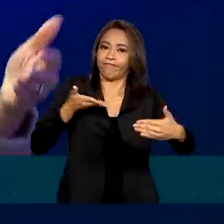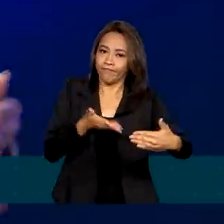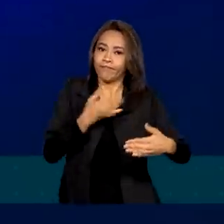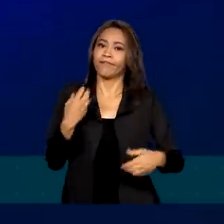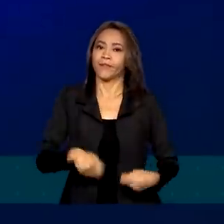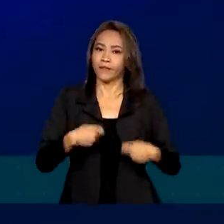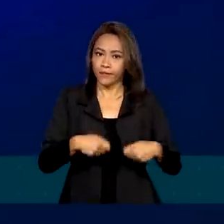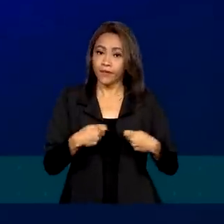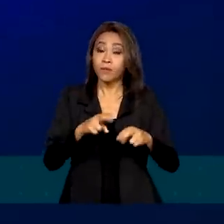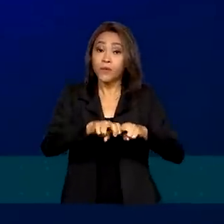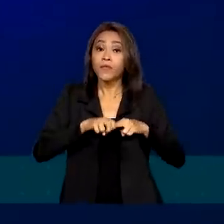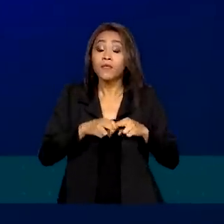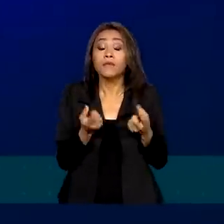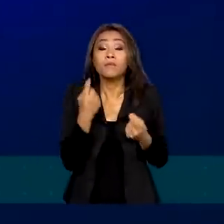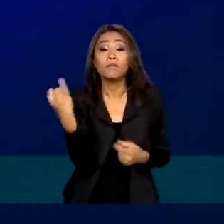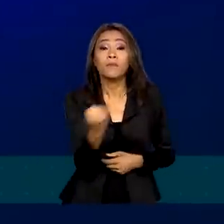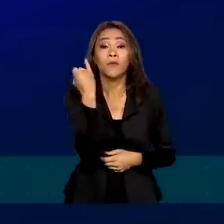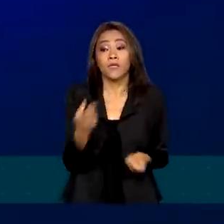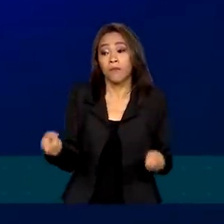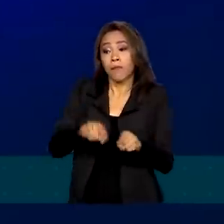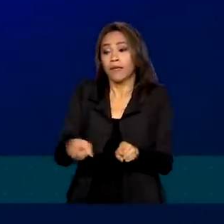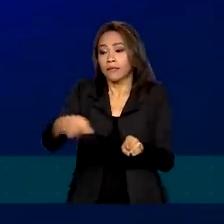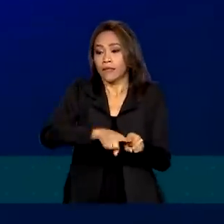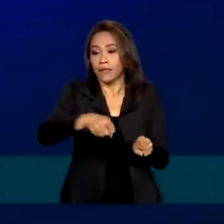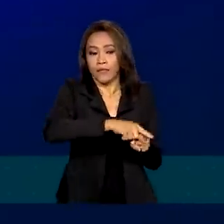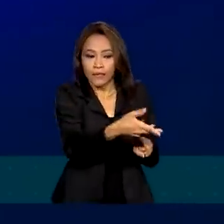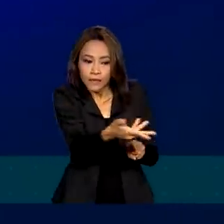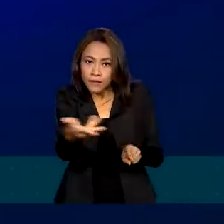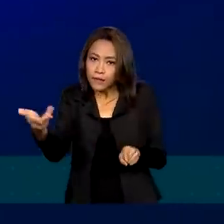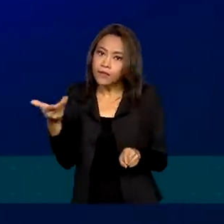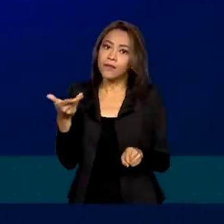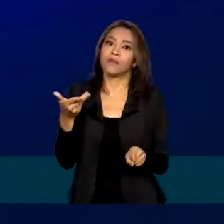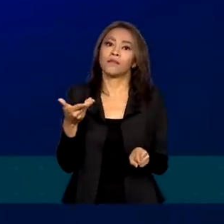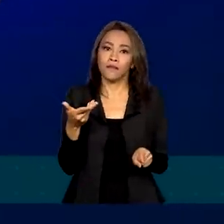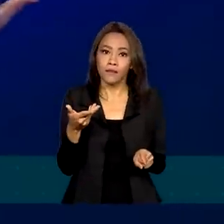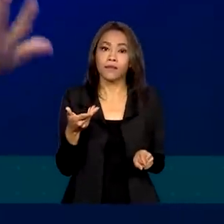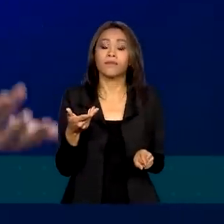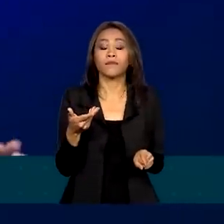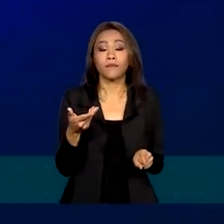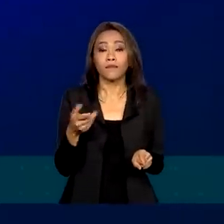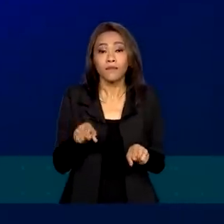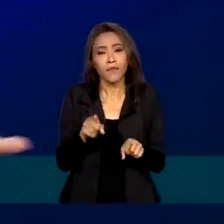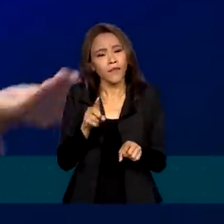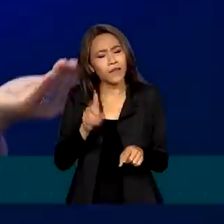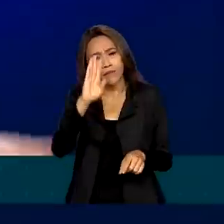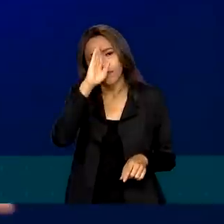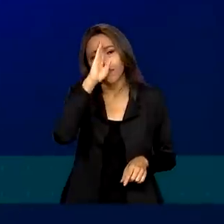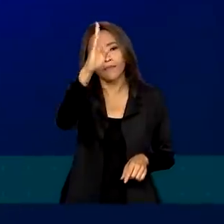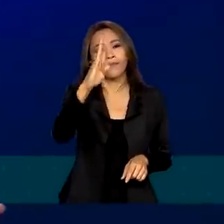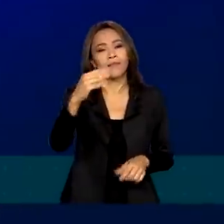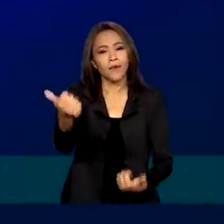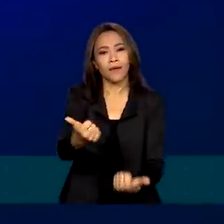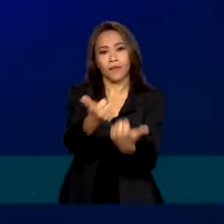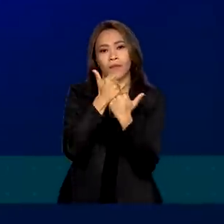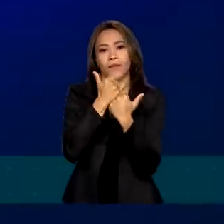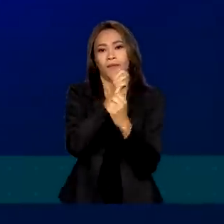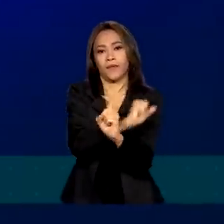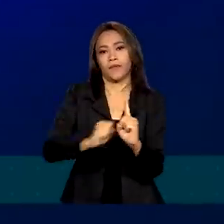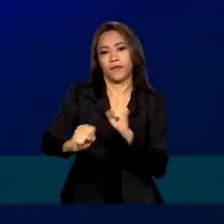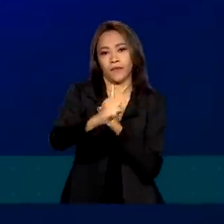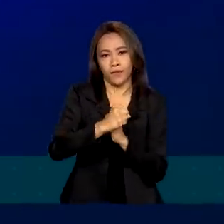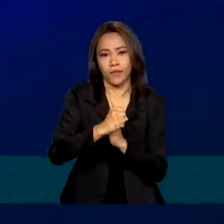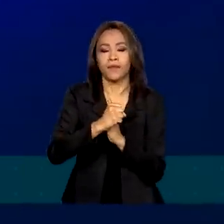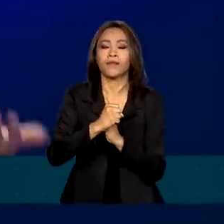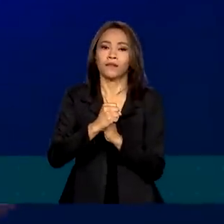importante a parceria com os investidores, com os nossos parceiros, e, sobretudo, o apoio da sociedade civil